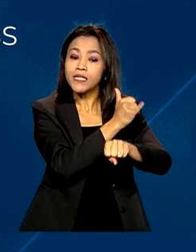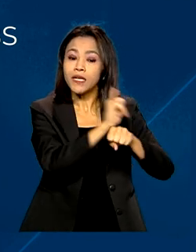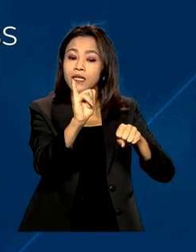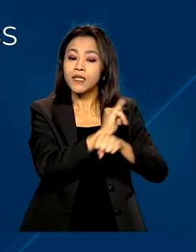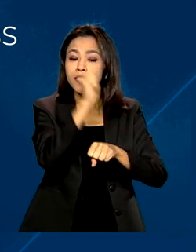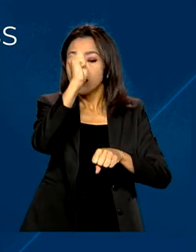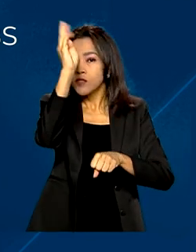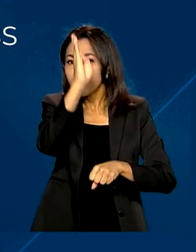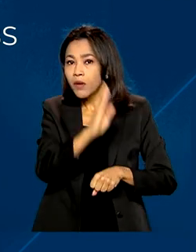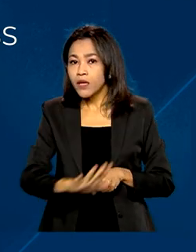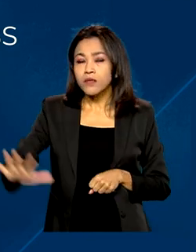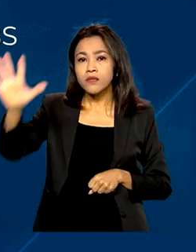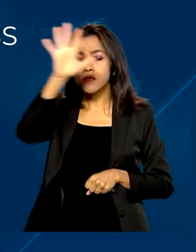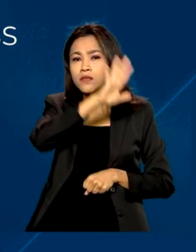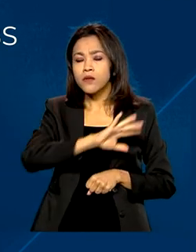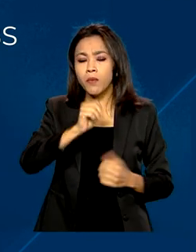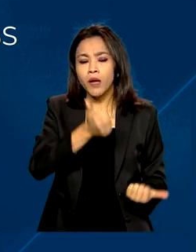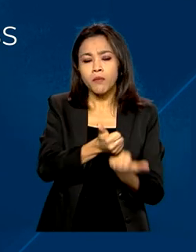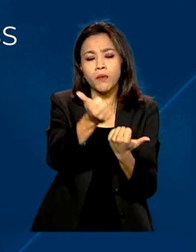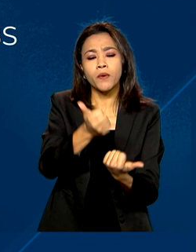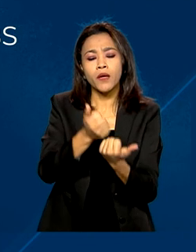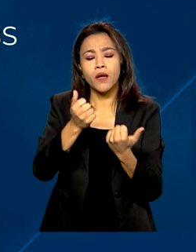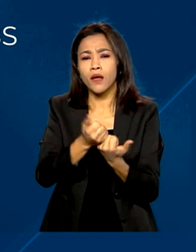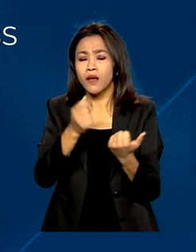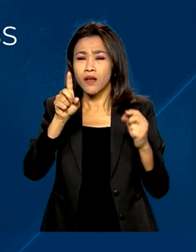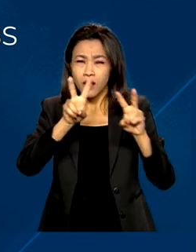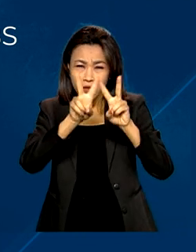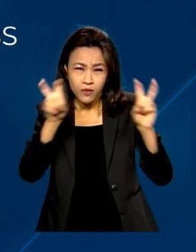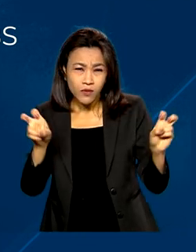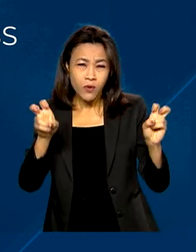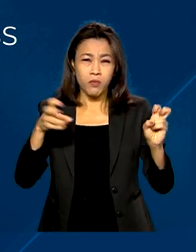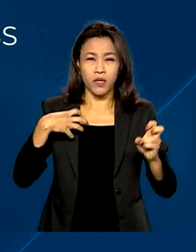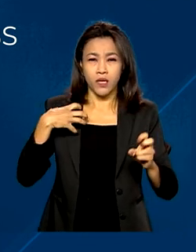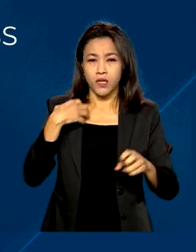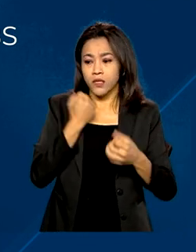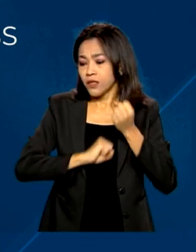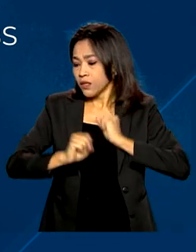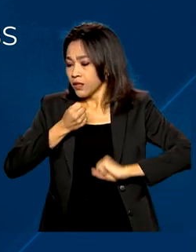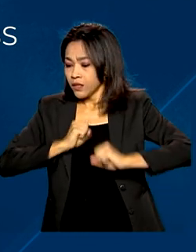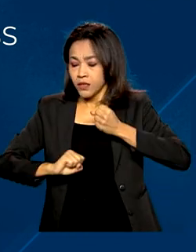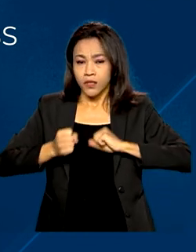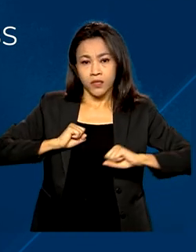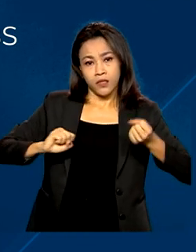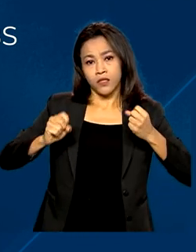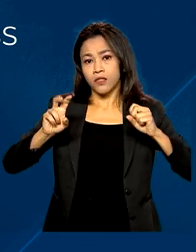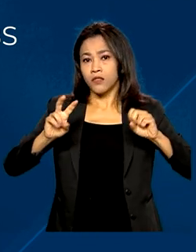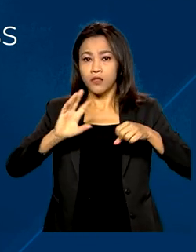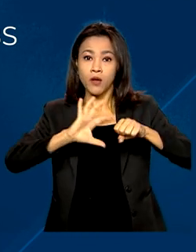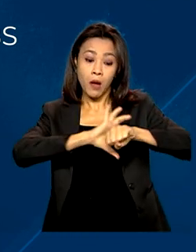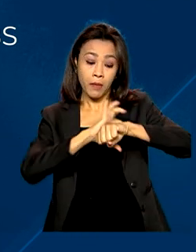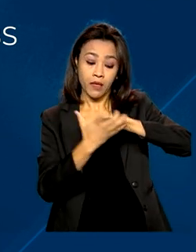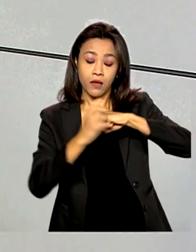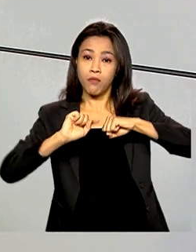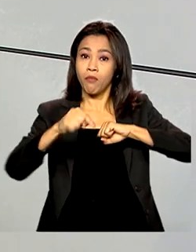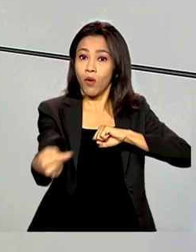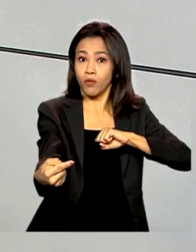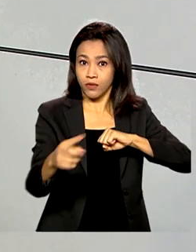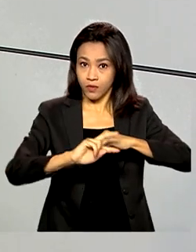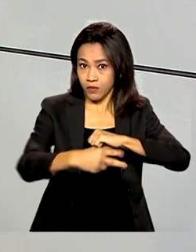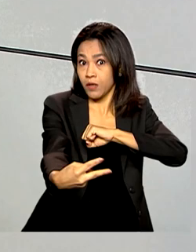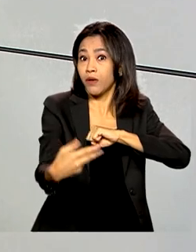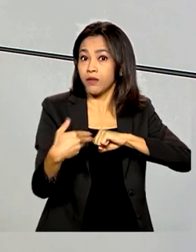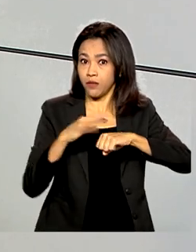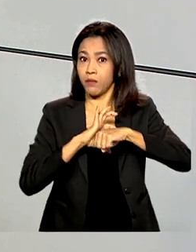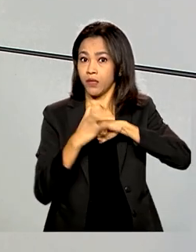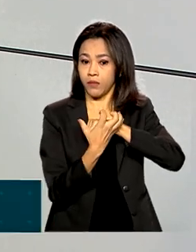Fortalecimento dos Cuidados à Ansiedade e Depressão Pós-Pandemia para assistência às crianças e adolescentes. Não tenha